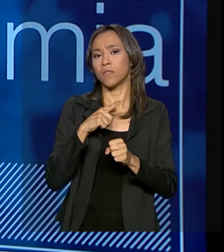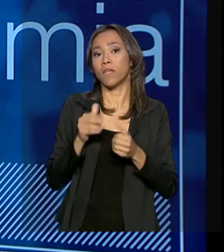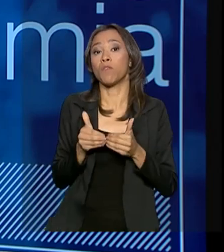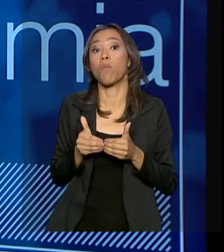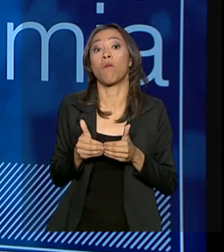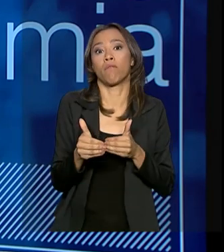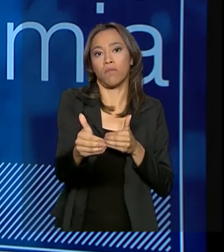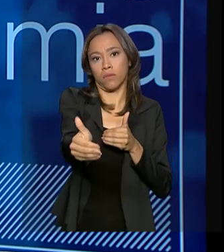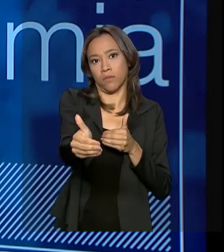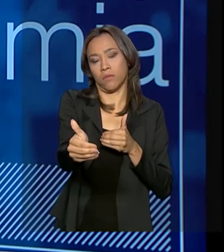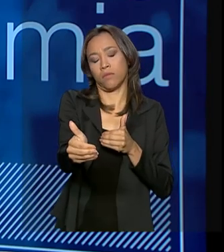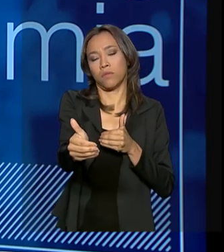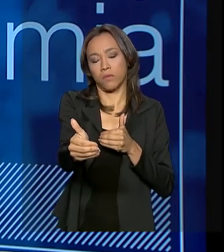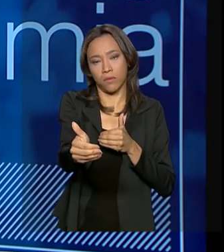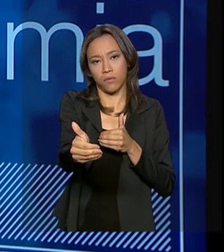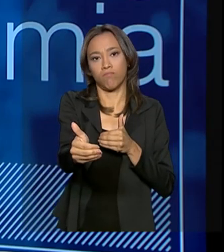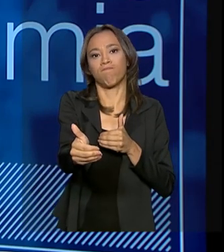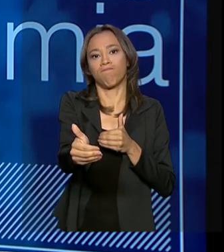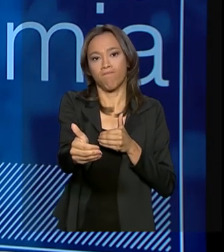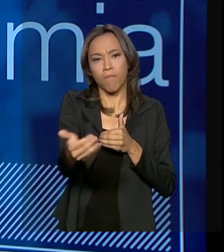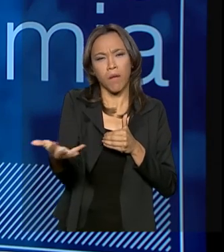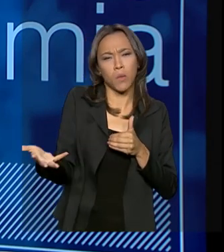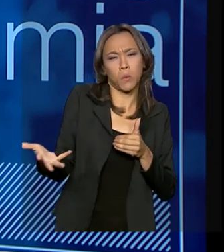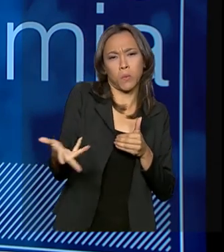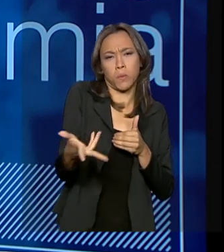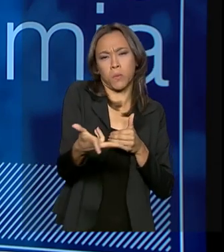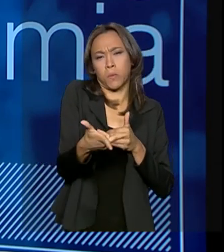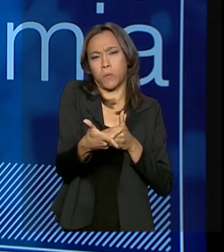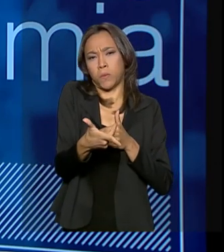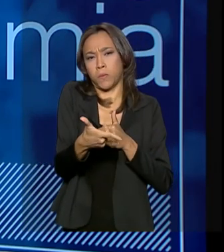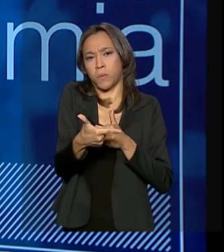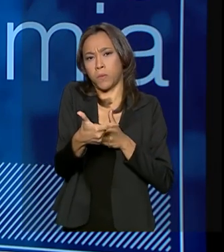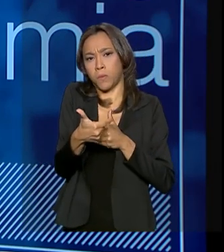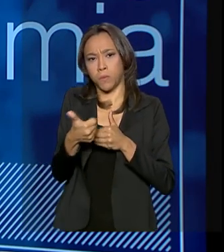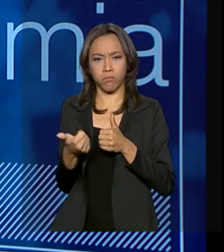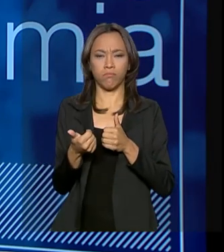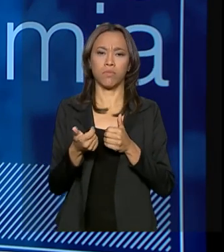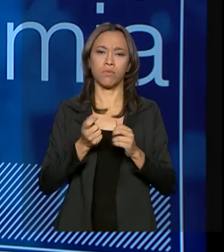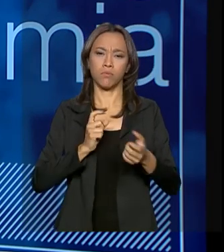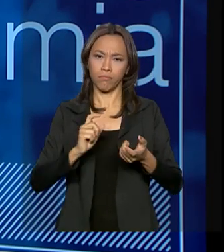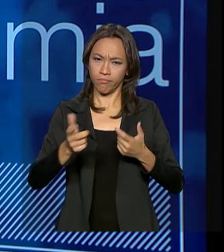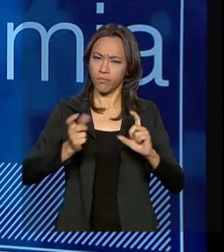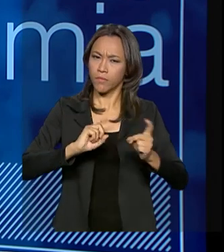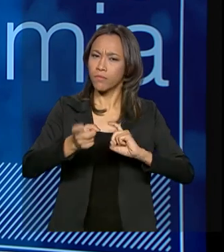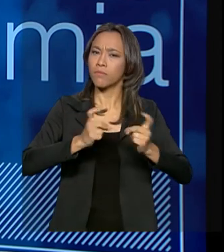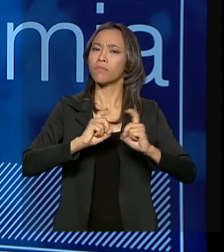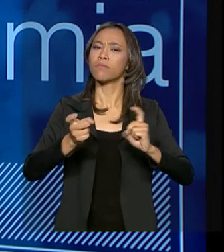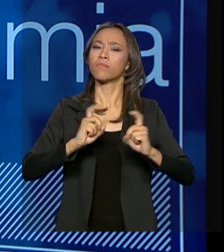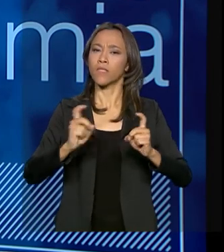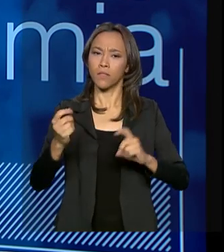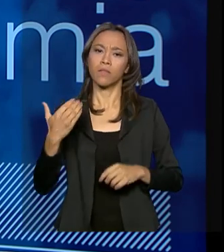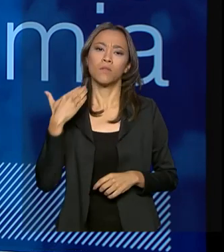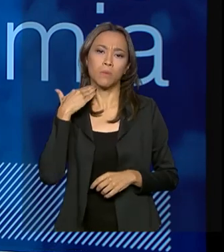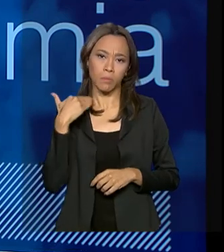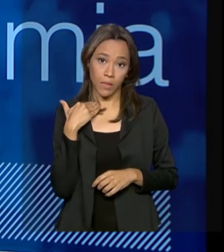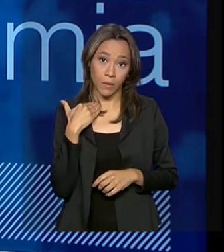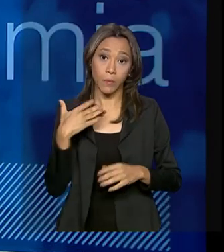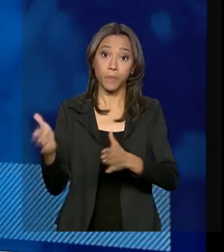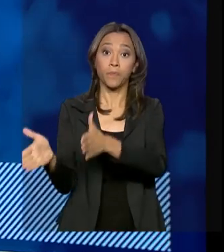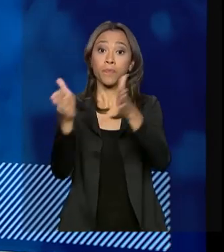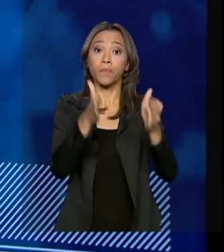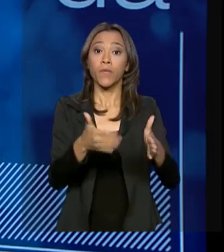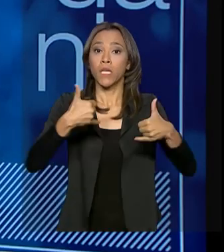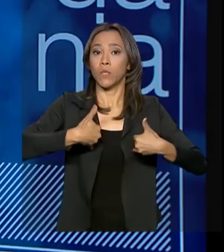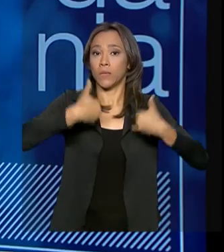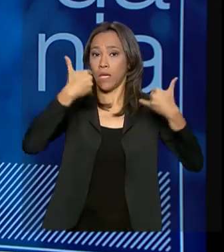muito grande na eficiência do serviço à população da Caixa Econômica. E o saque-aniversário,